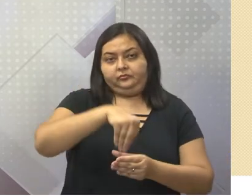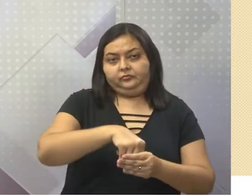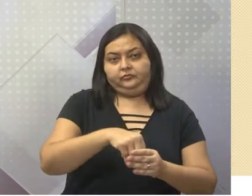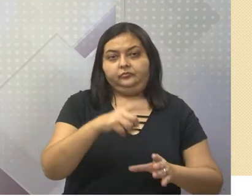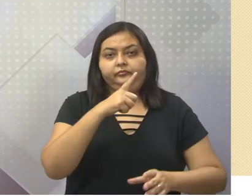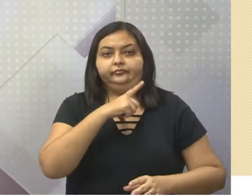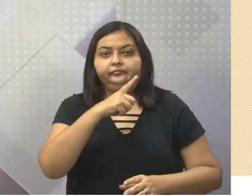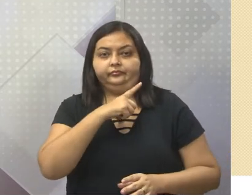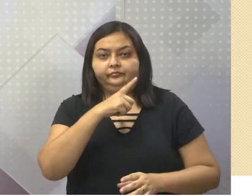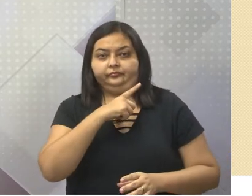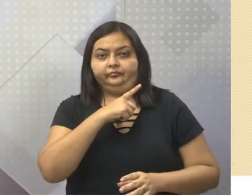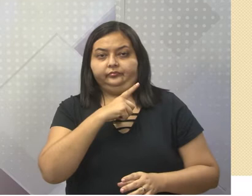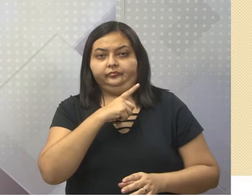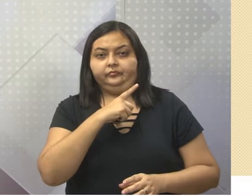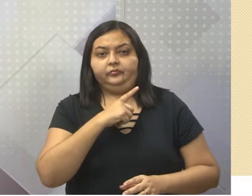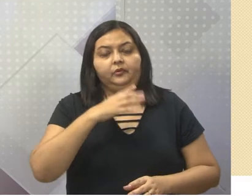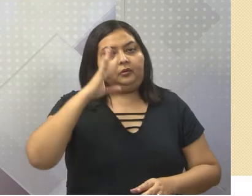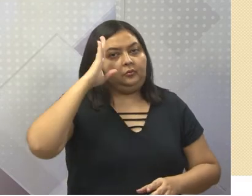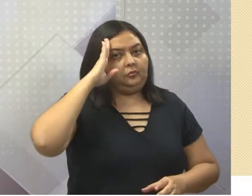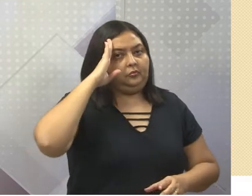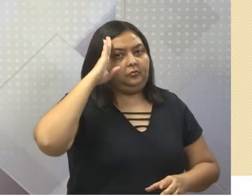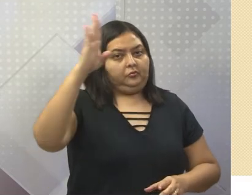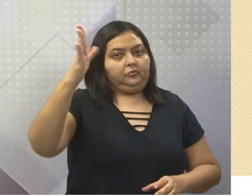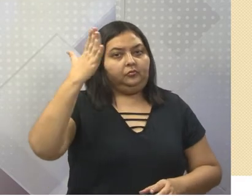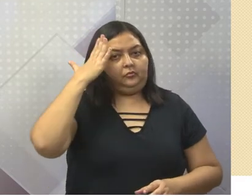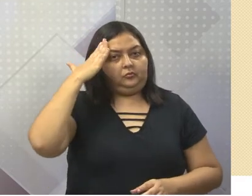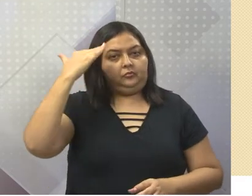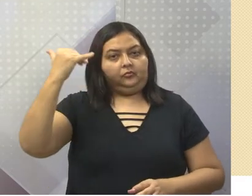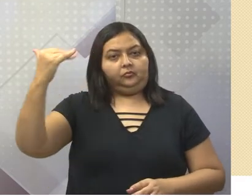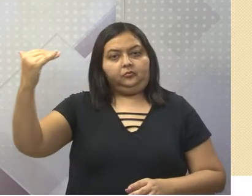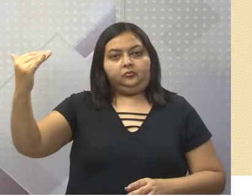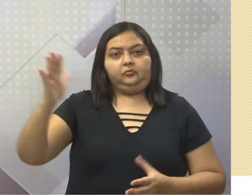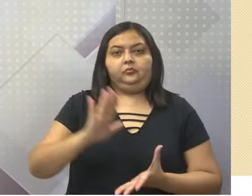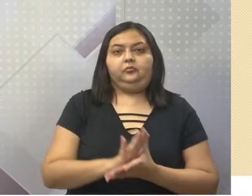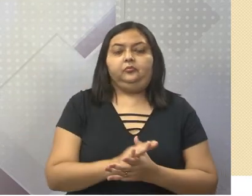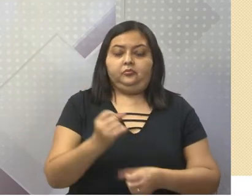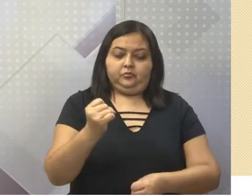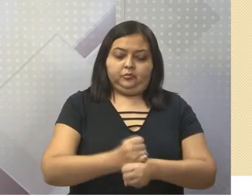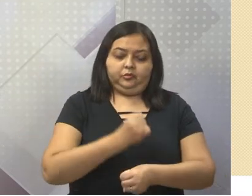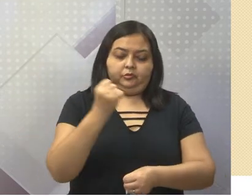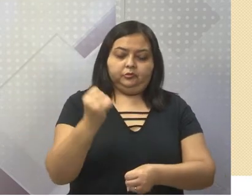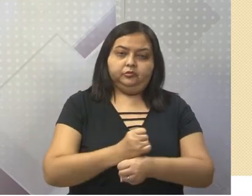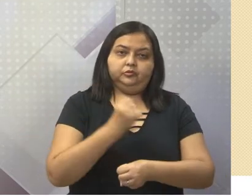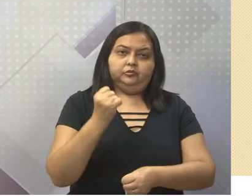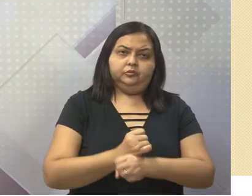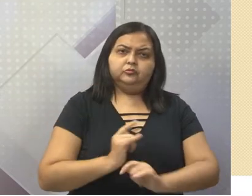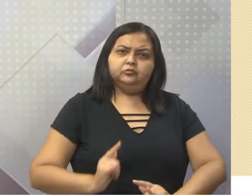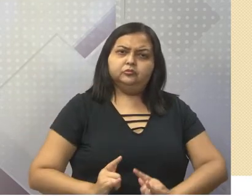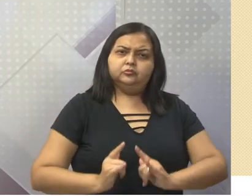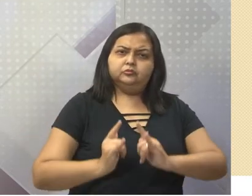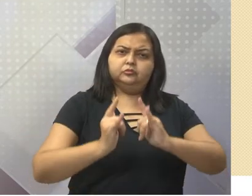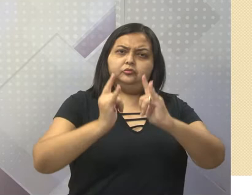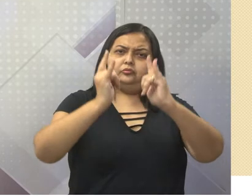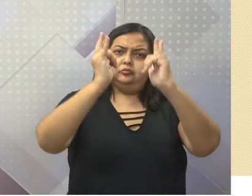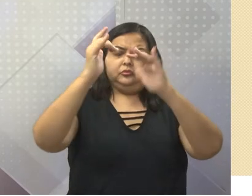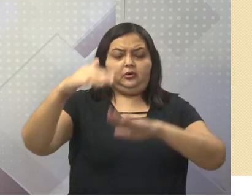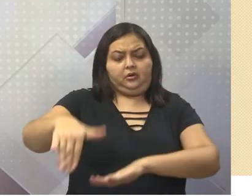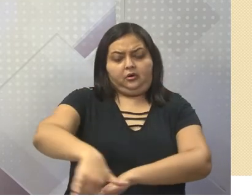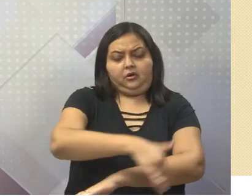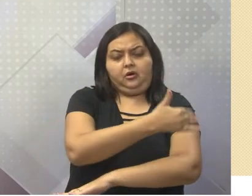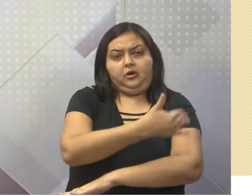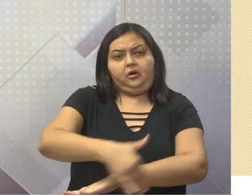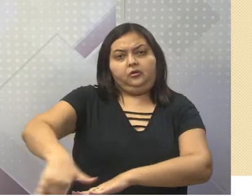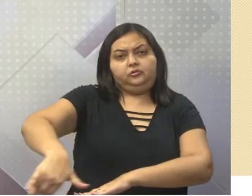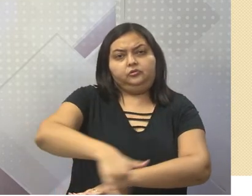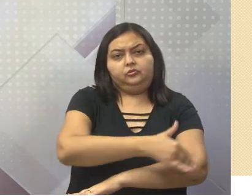como os mais destacados intelectuais. Existiam muitas construções de dois andares. As ruas centrais eram